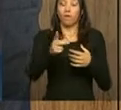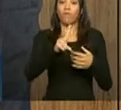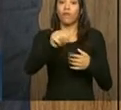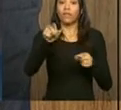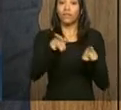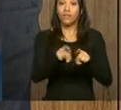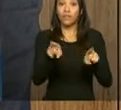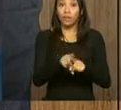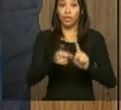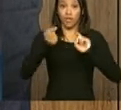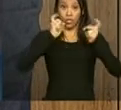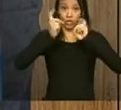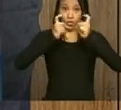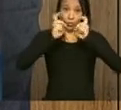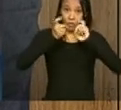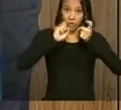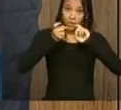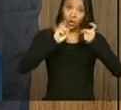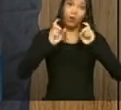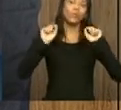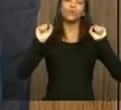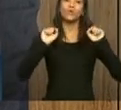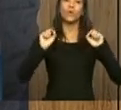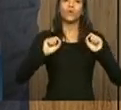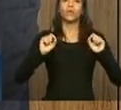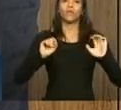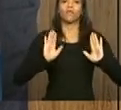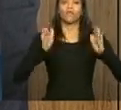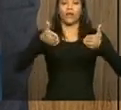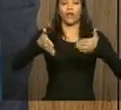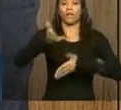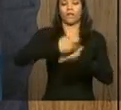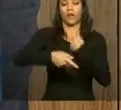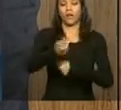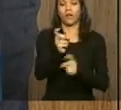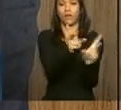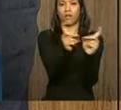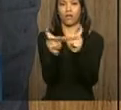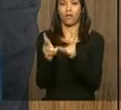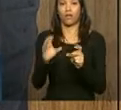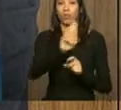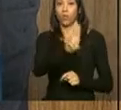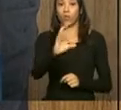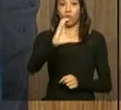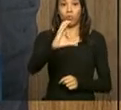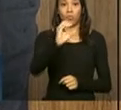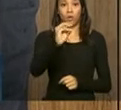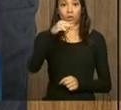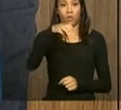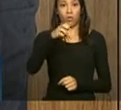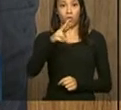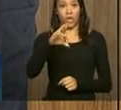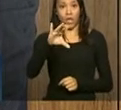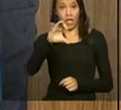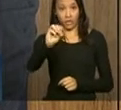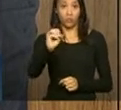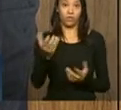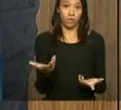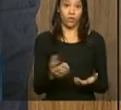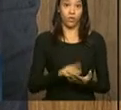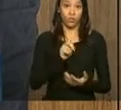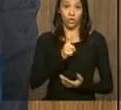discussão sobre comércio. Aí vocês se lembram que o G20 tem renovado aquele